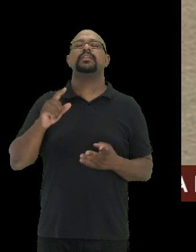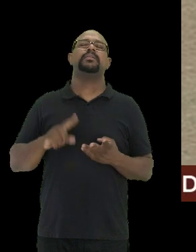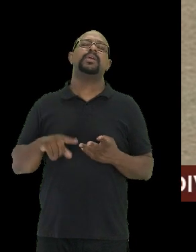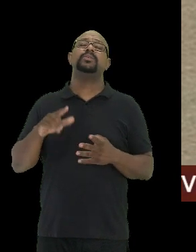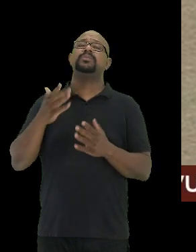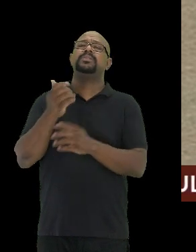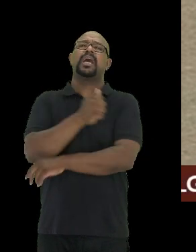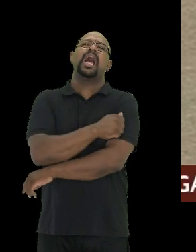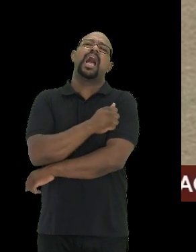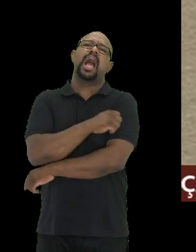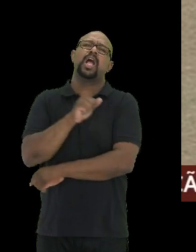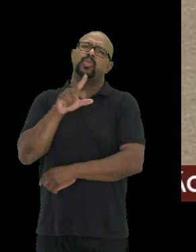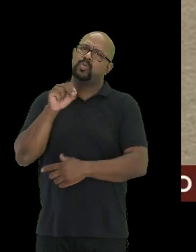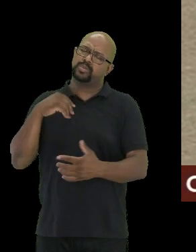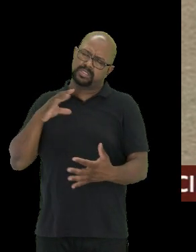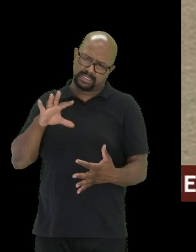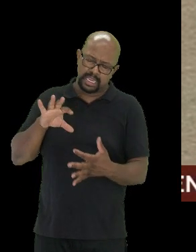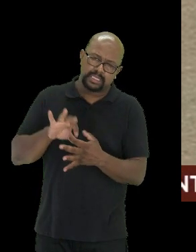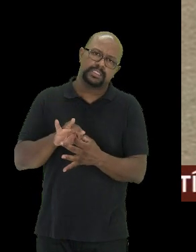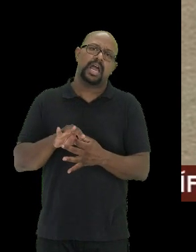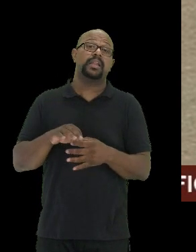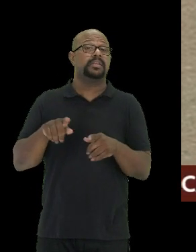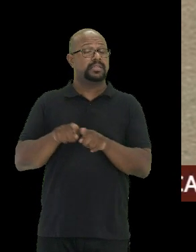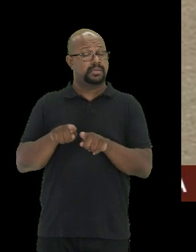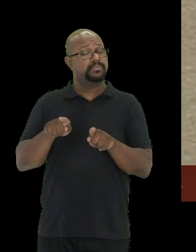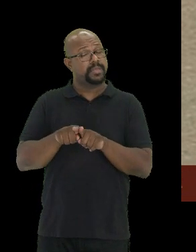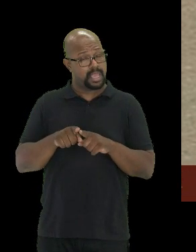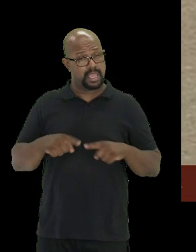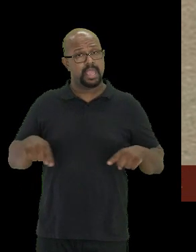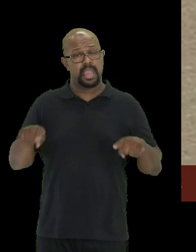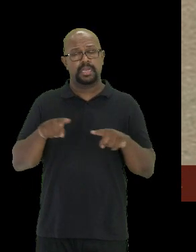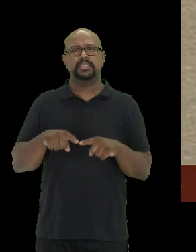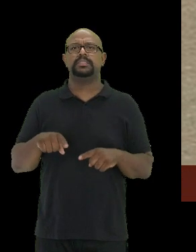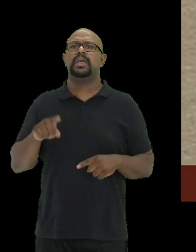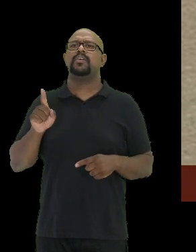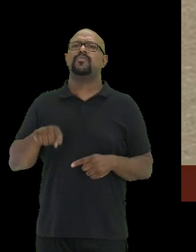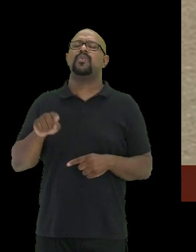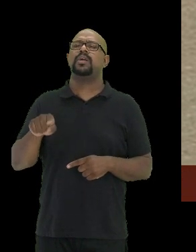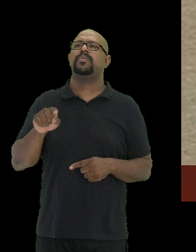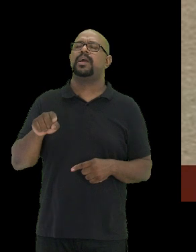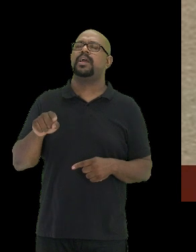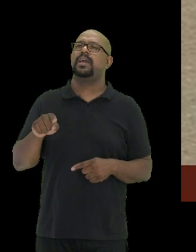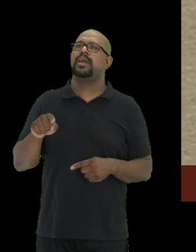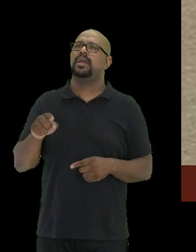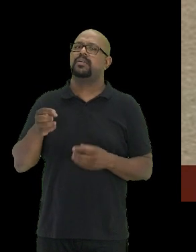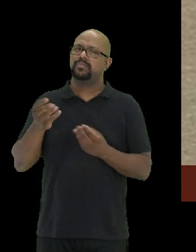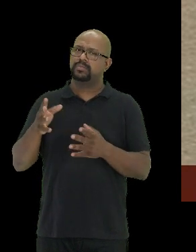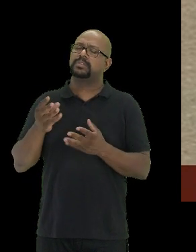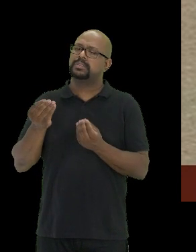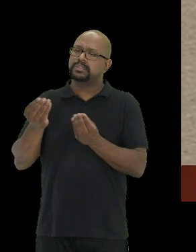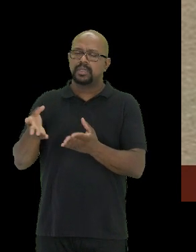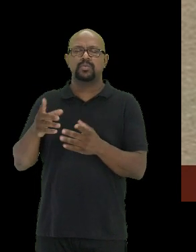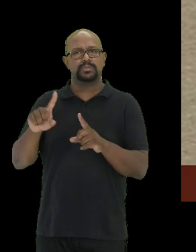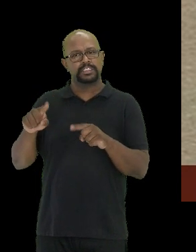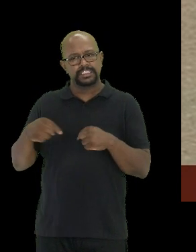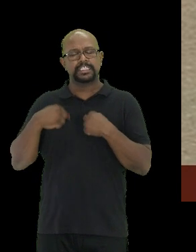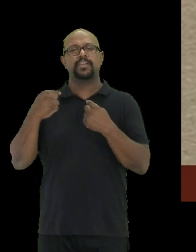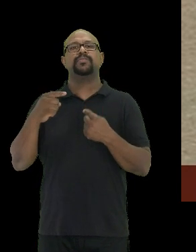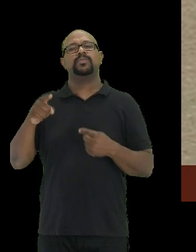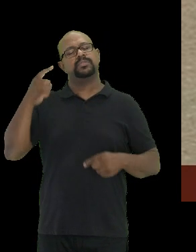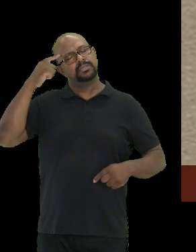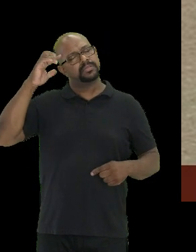estudantes que se engajaram e também eles foram colocados no desafio de